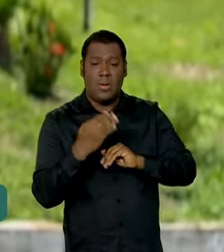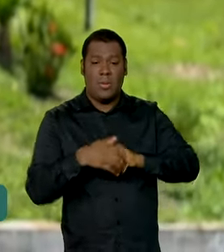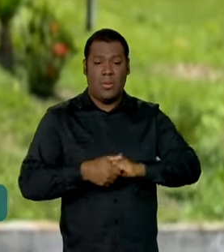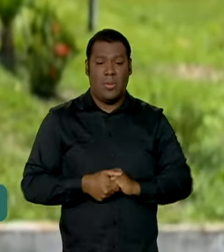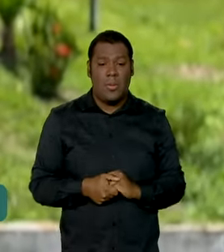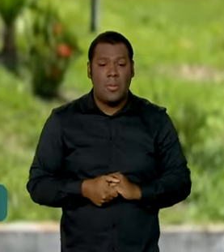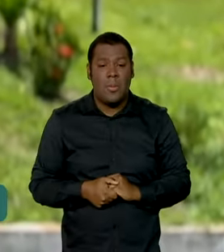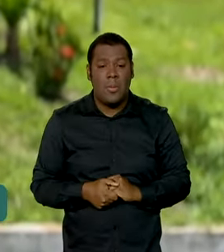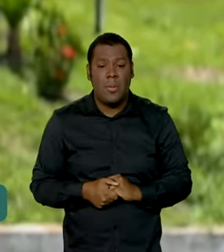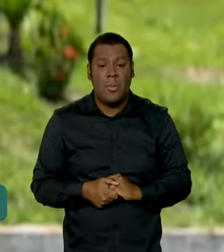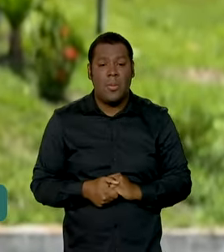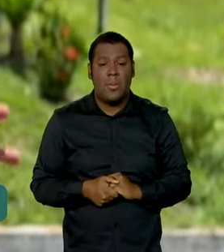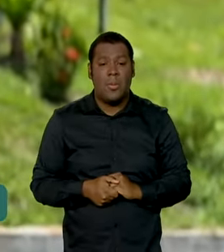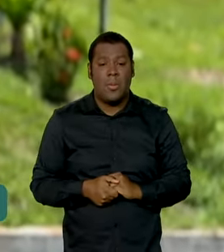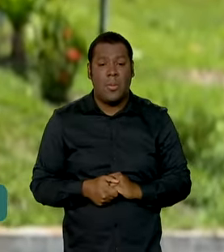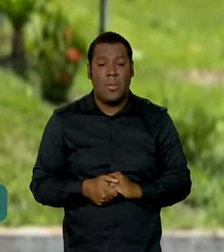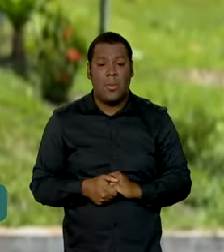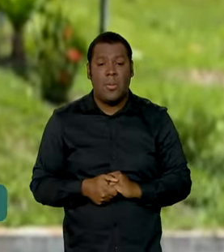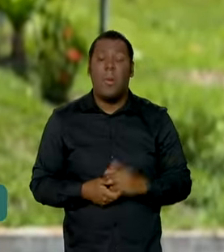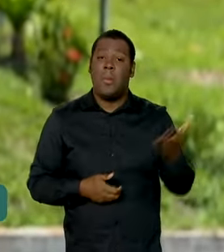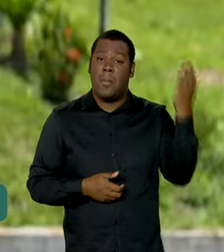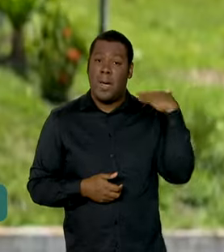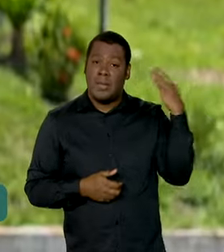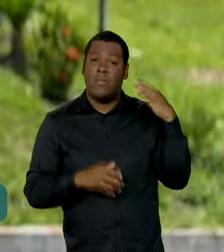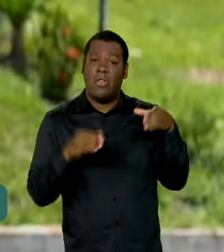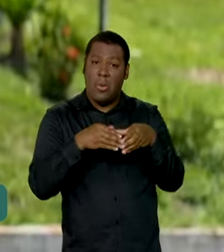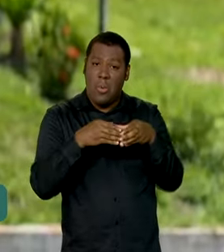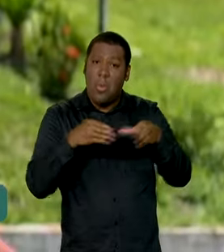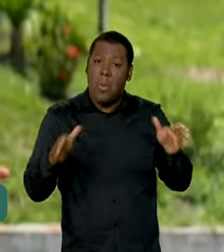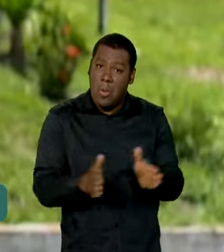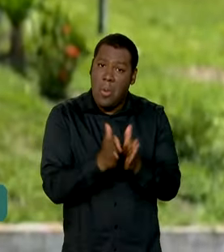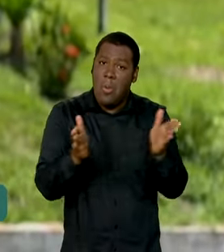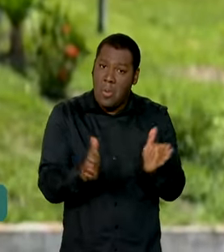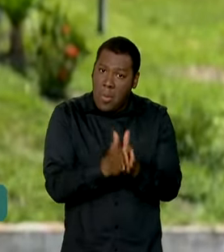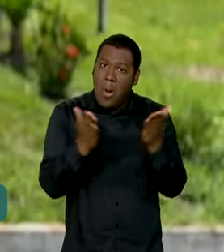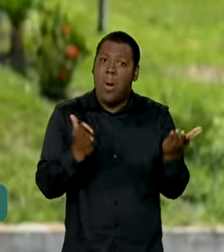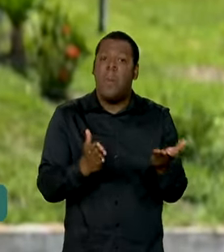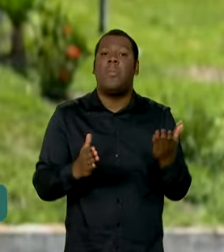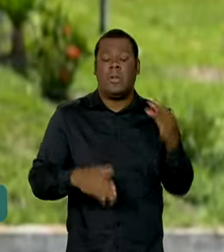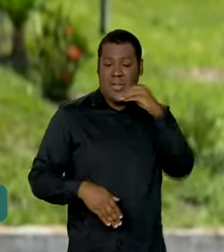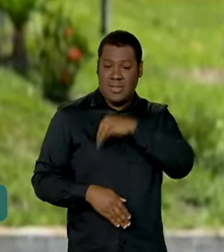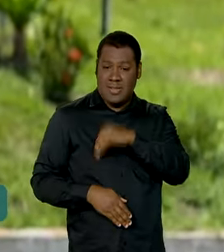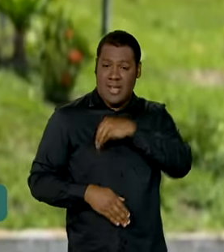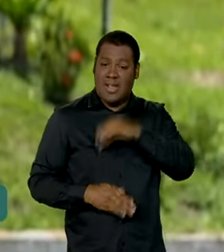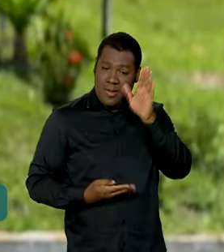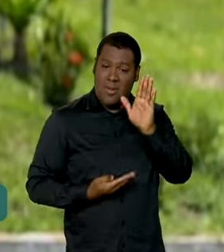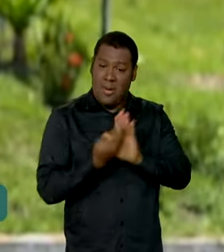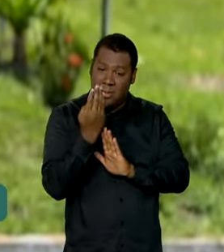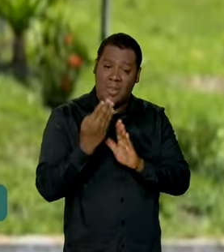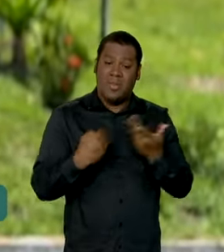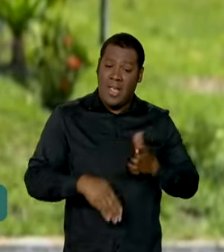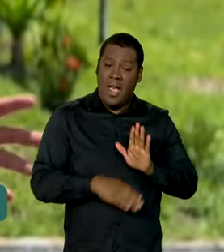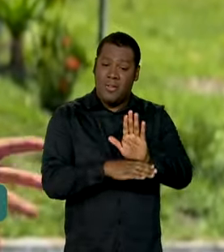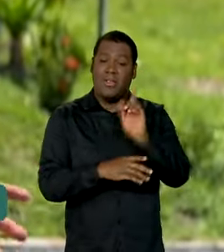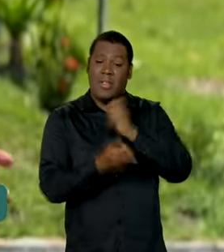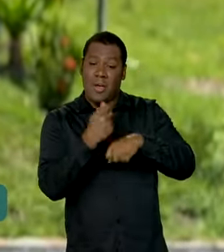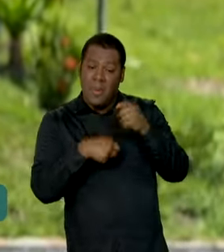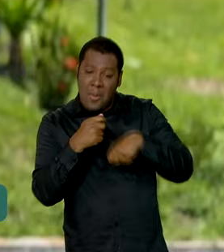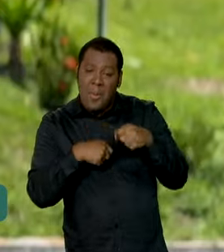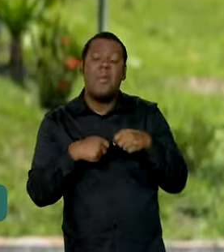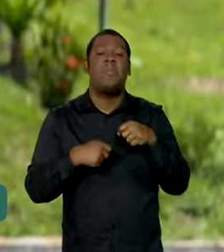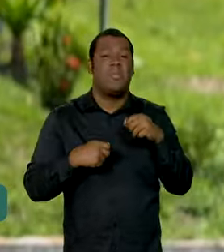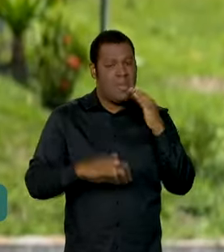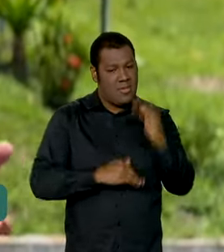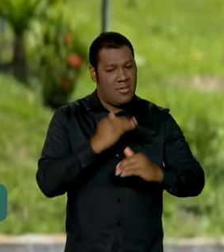pessoas que encontramos na extrema pobreza, na pobreza, agora melhoram a renda, têm oportunidade não só